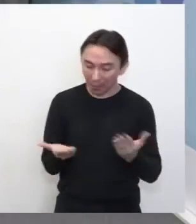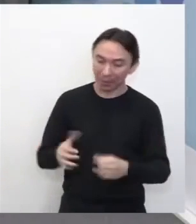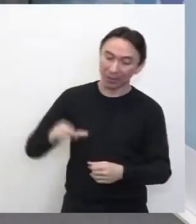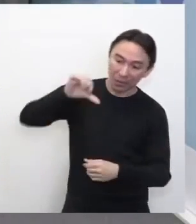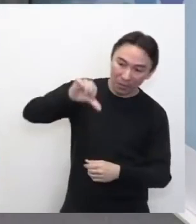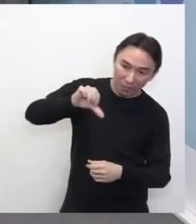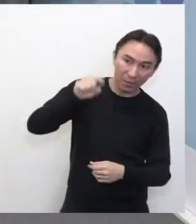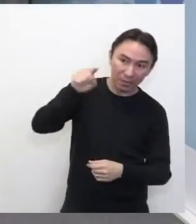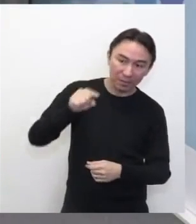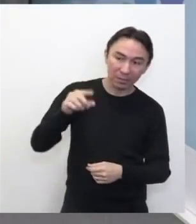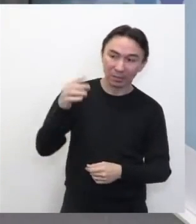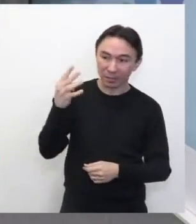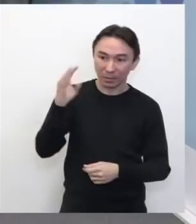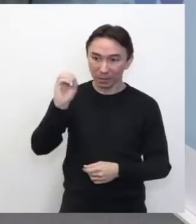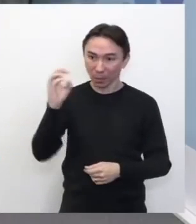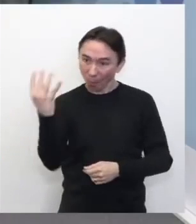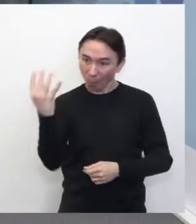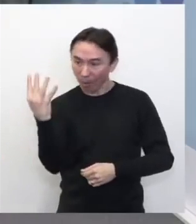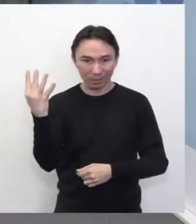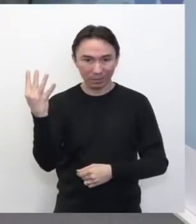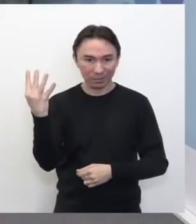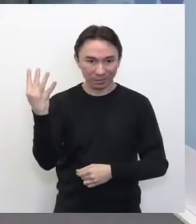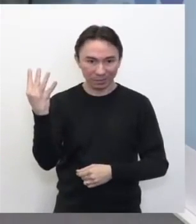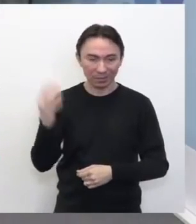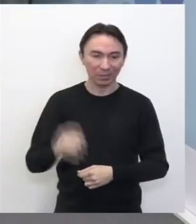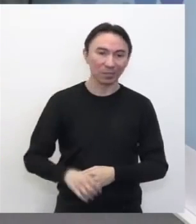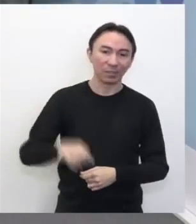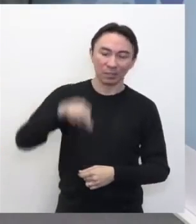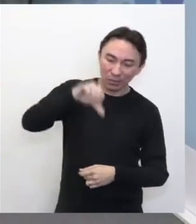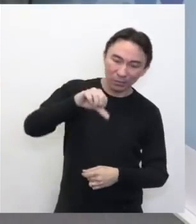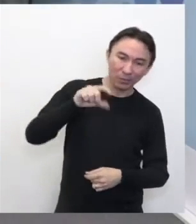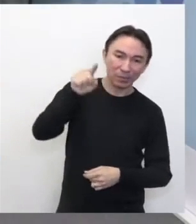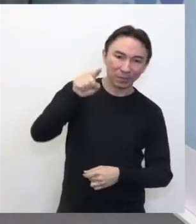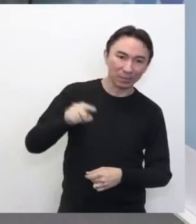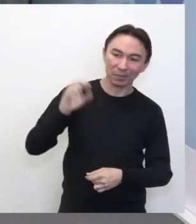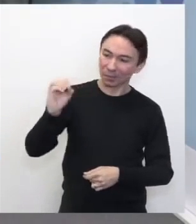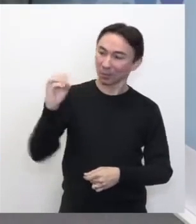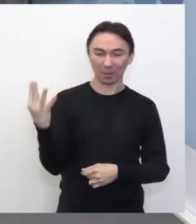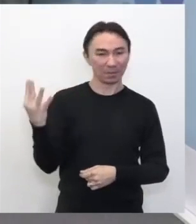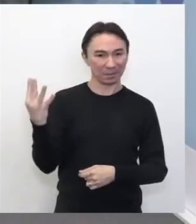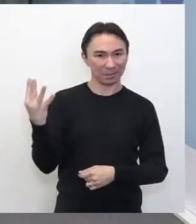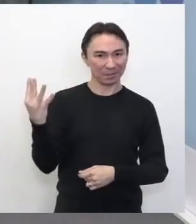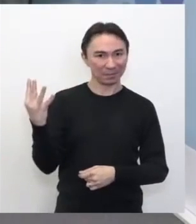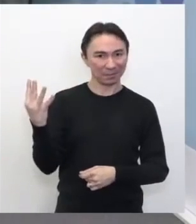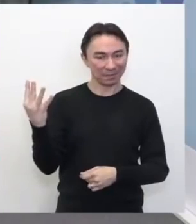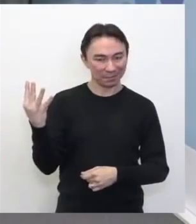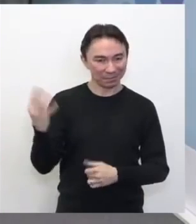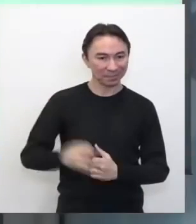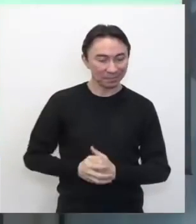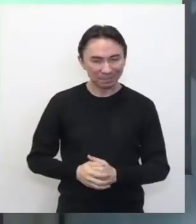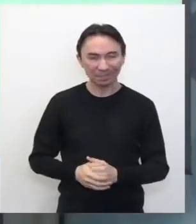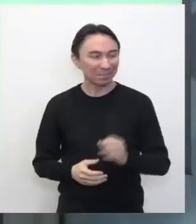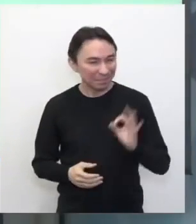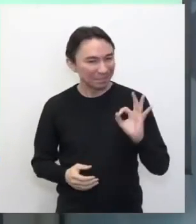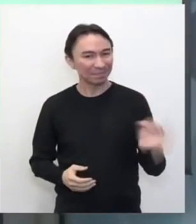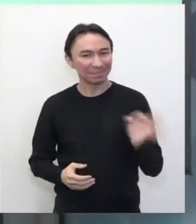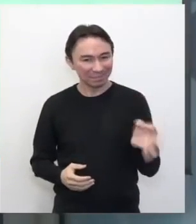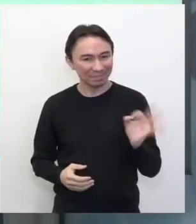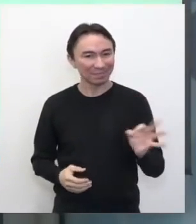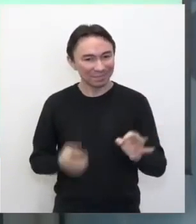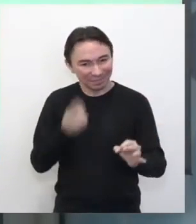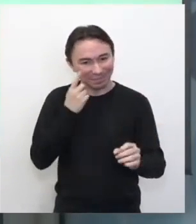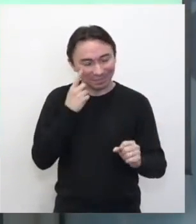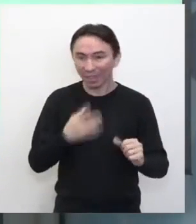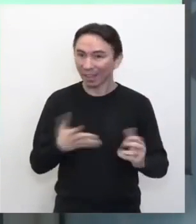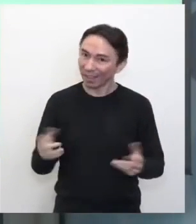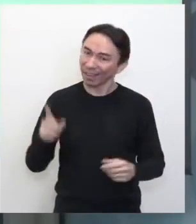4 minutos horário de Brasília. Repita. 9 horas e 4 minutos. Beleza. Então, essa ideia aí do tempo, né? Essa ideia do